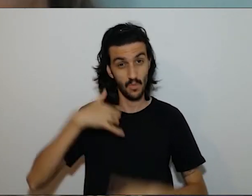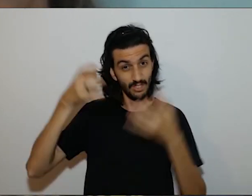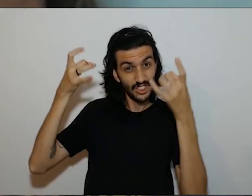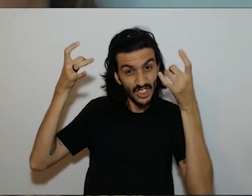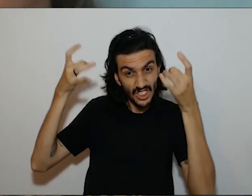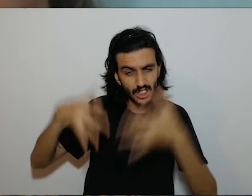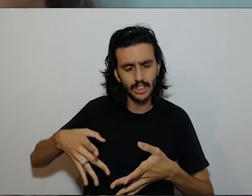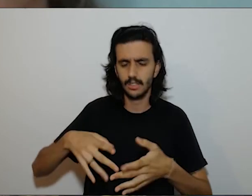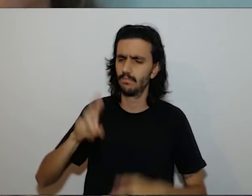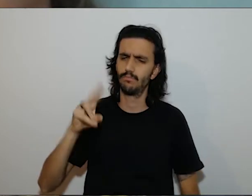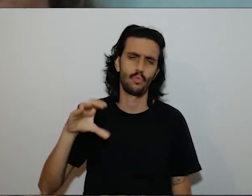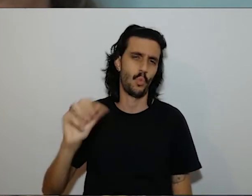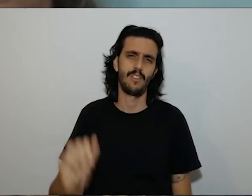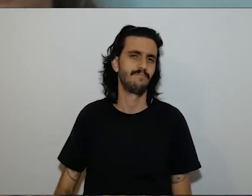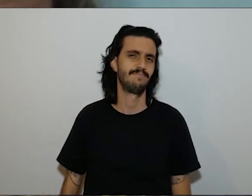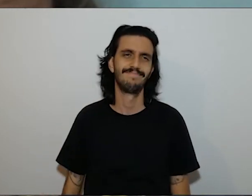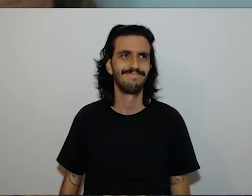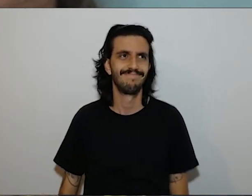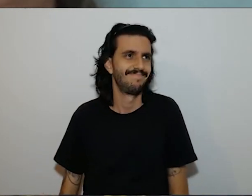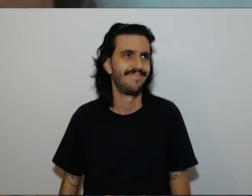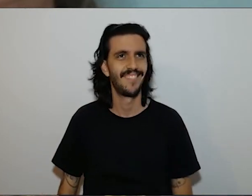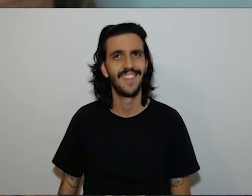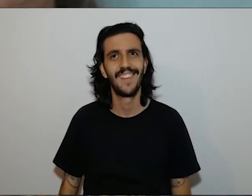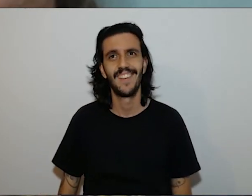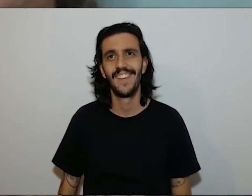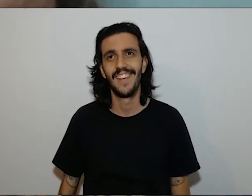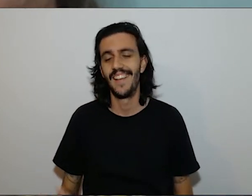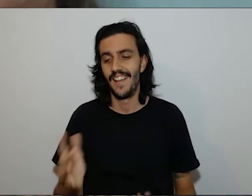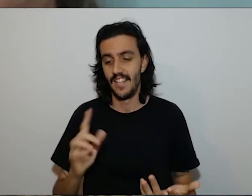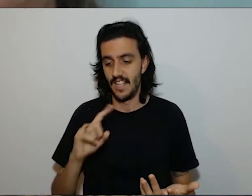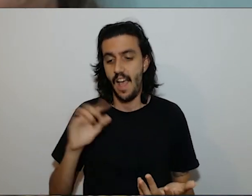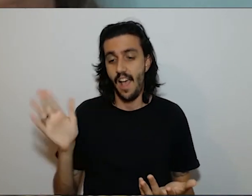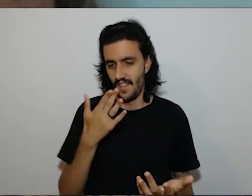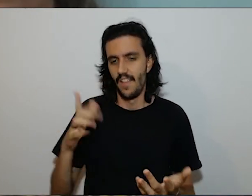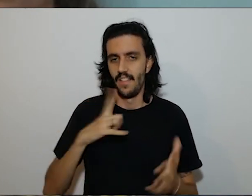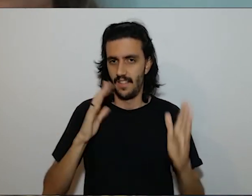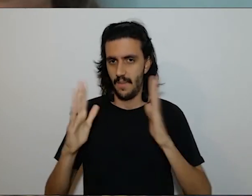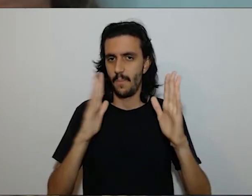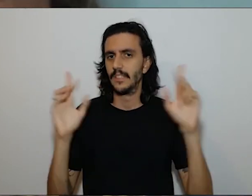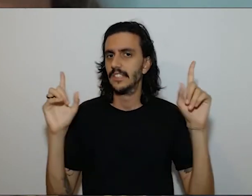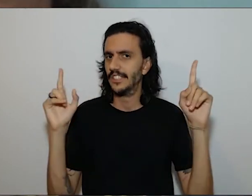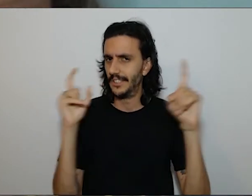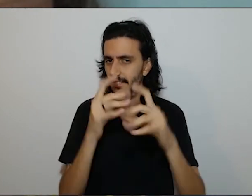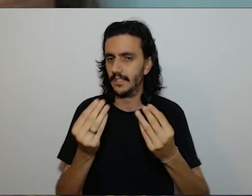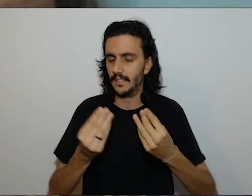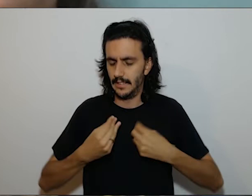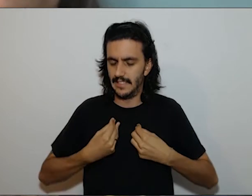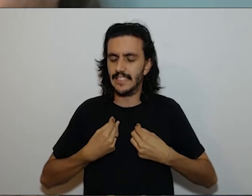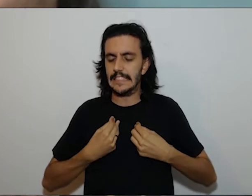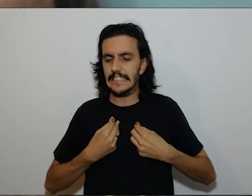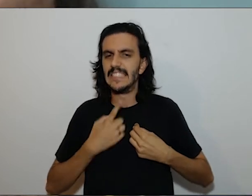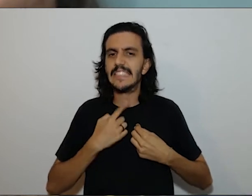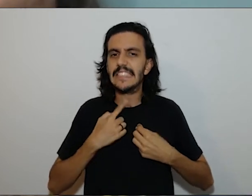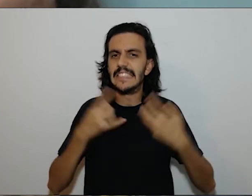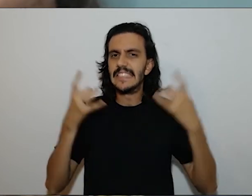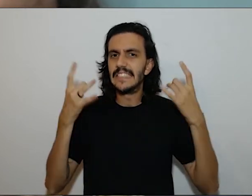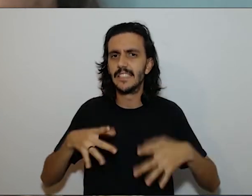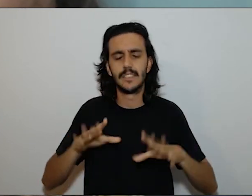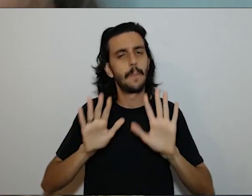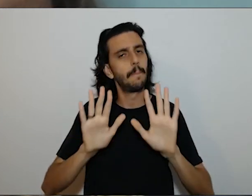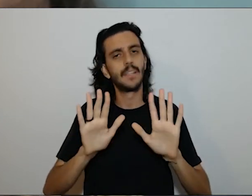não desistir nunca sabe é a gente tem momentos muito difíceis